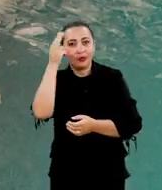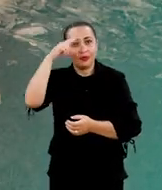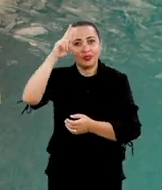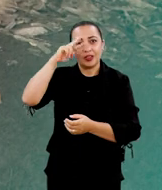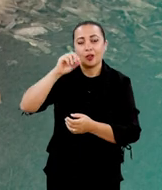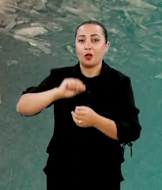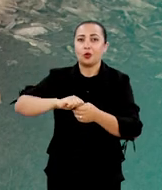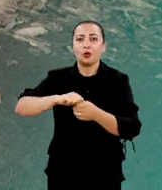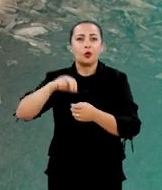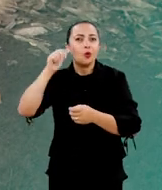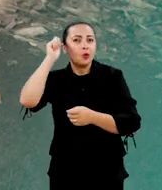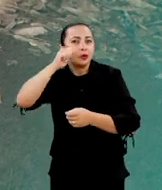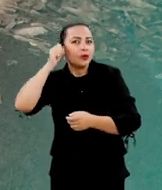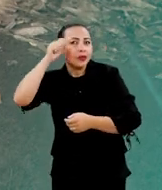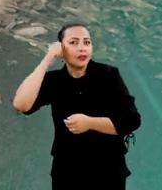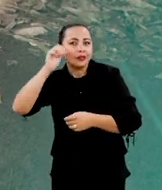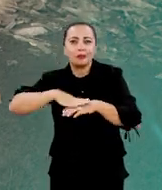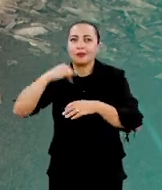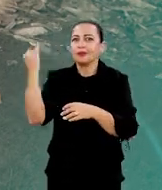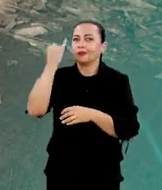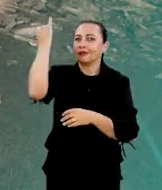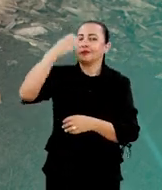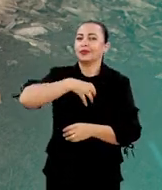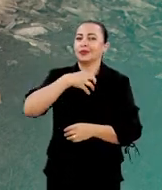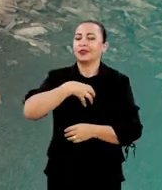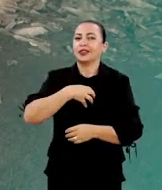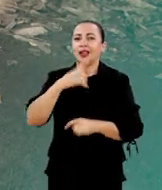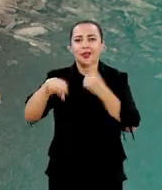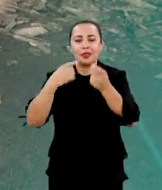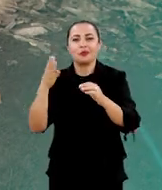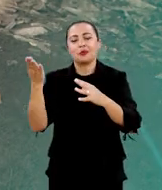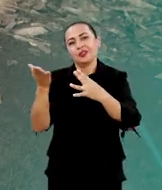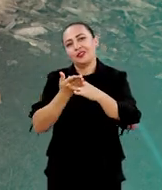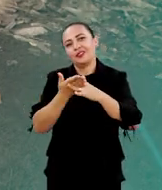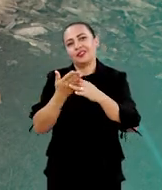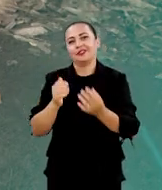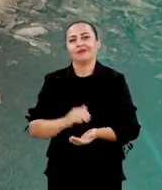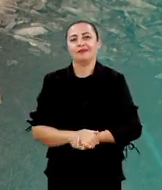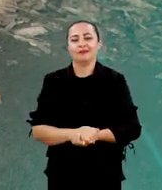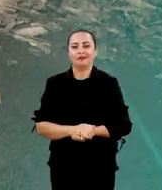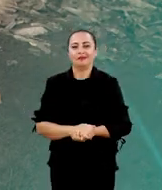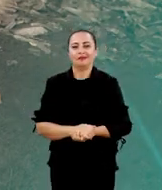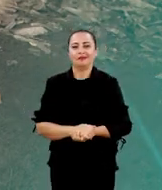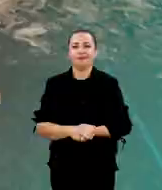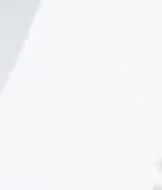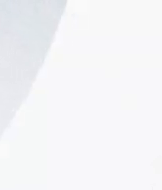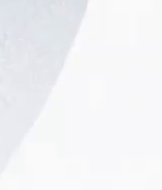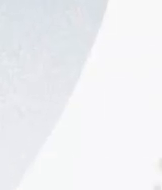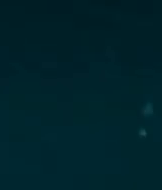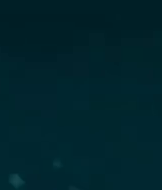a gente confere a história de um dos artistas mais importantes da Bahia. É depois do intervalo.